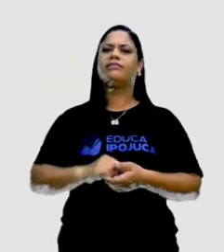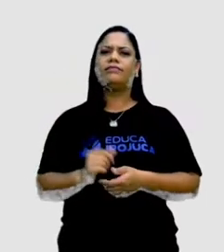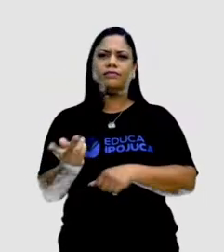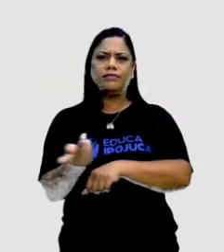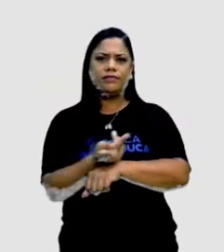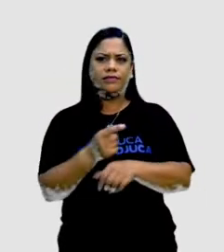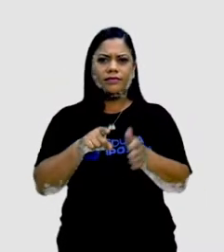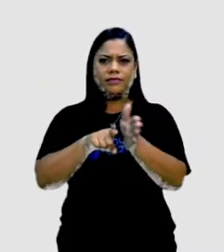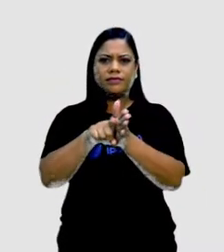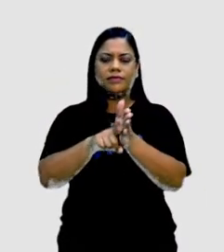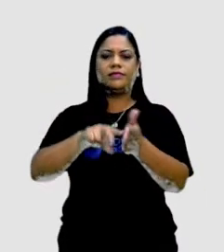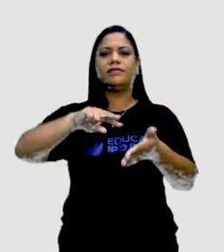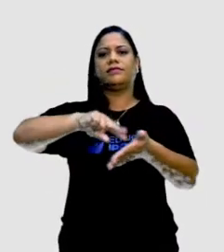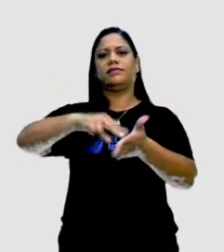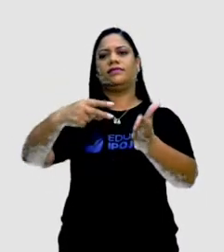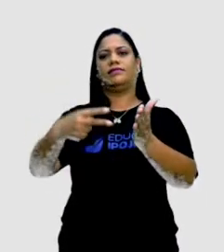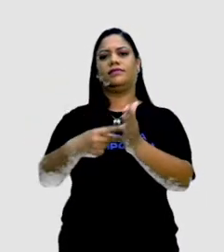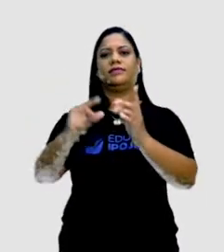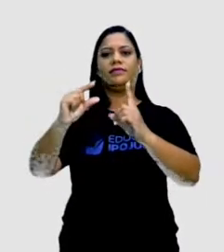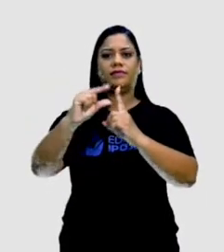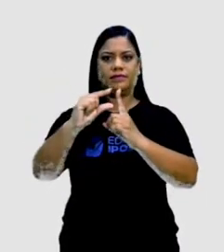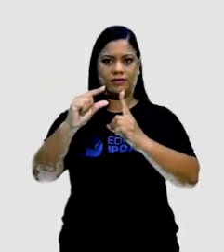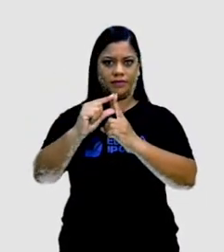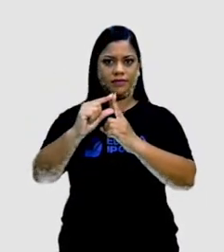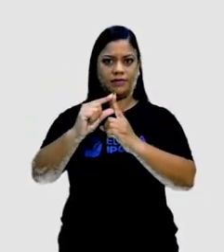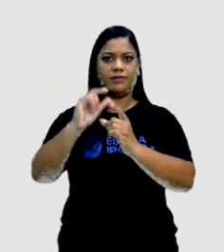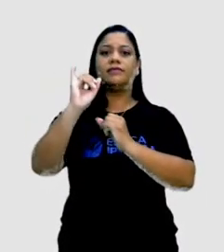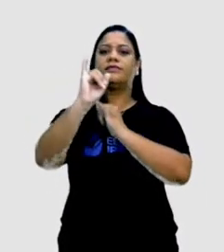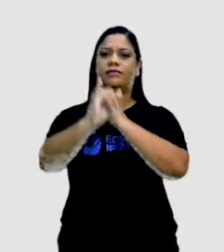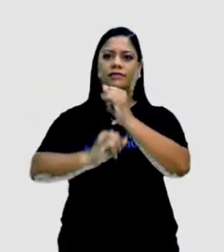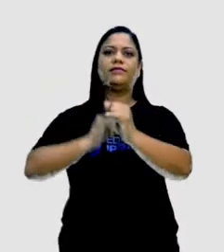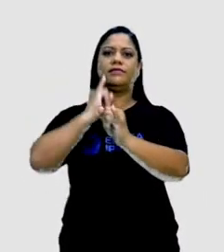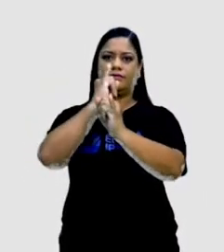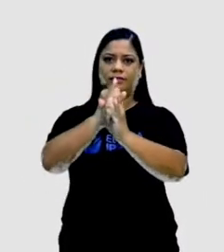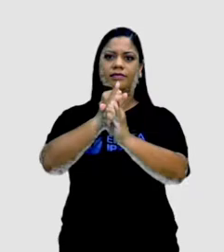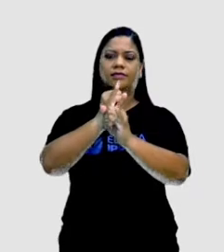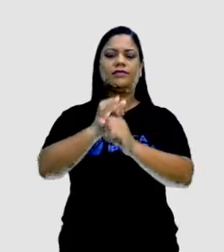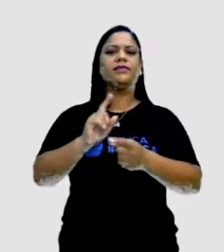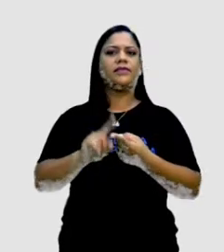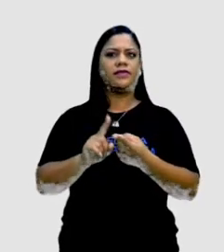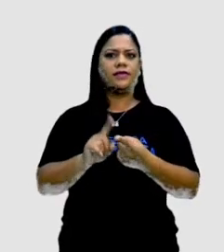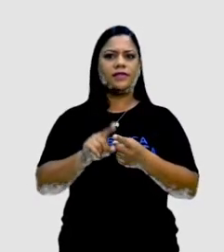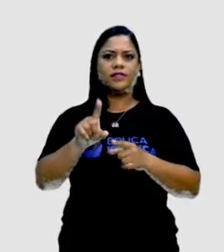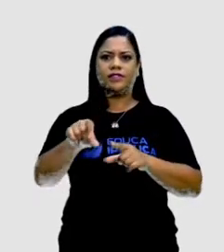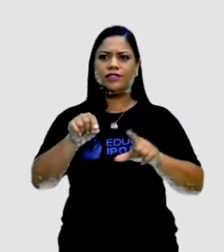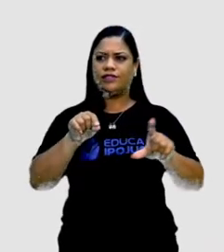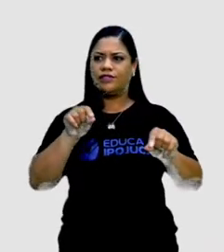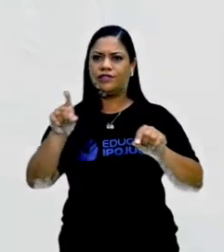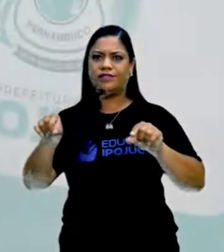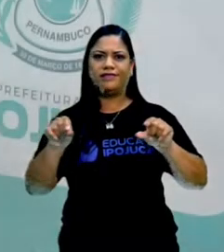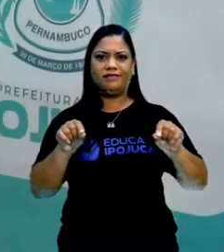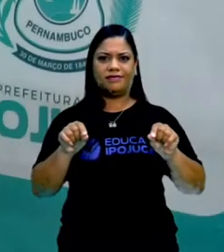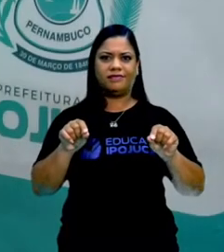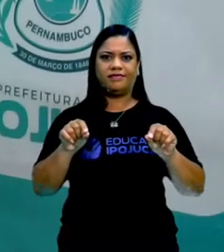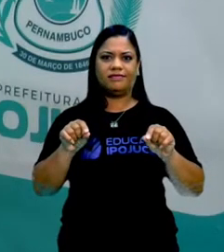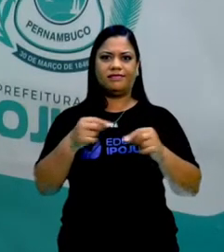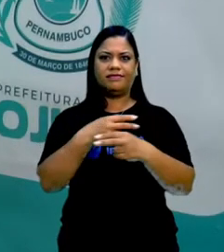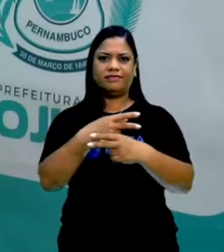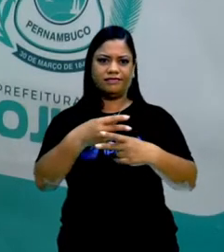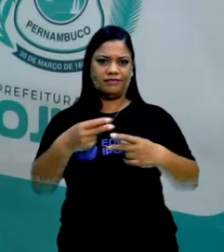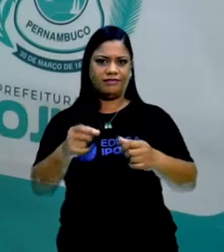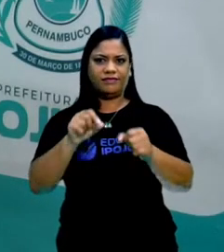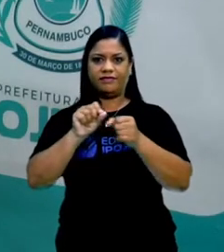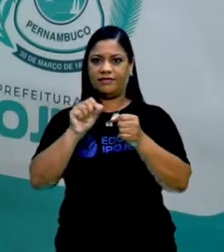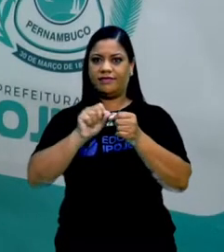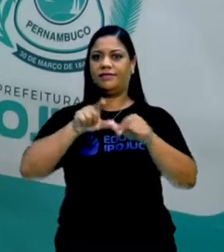significado de alguma palavra. Também quando selecionamos informações para um trabalho escolar. Ou seja,